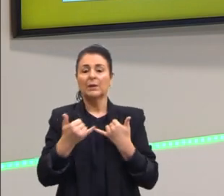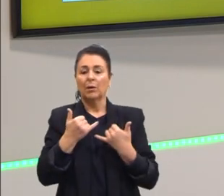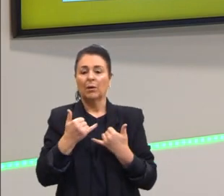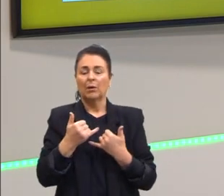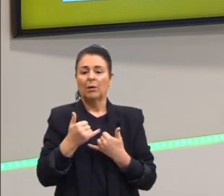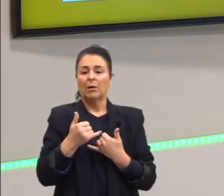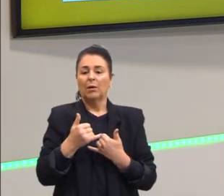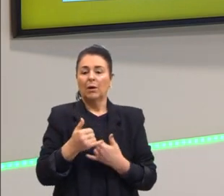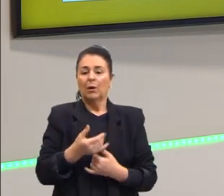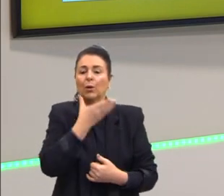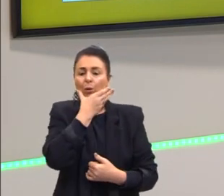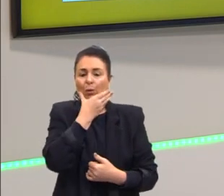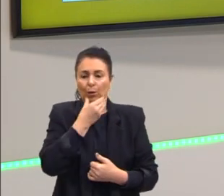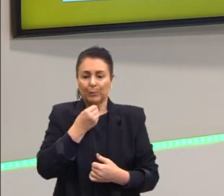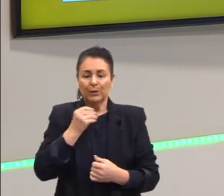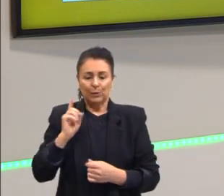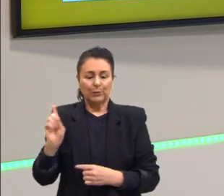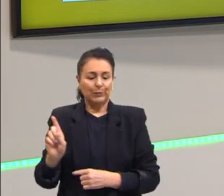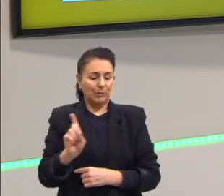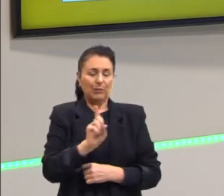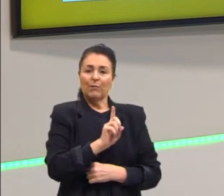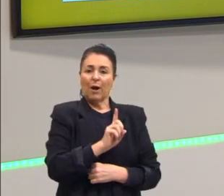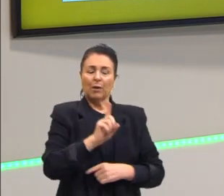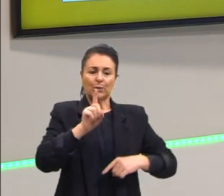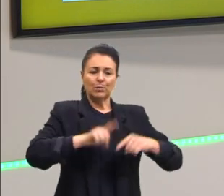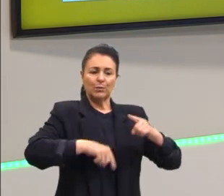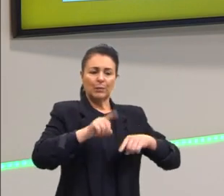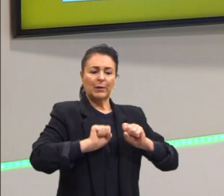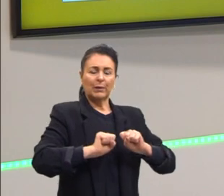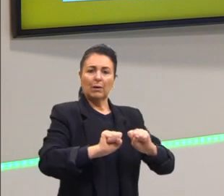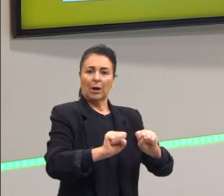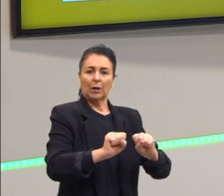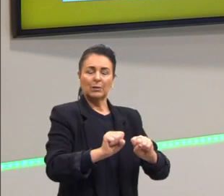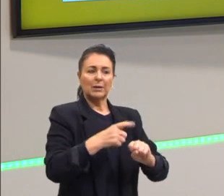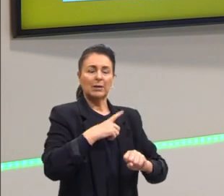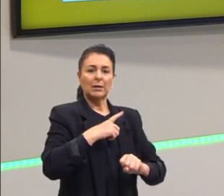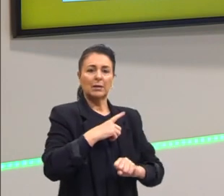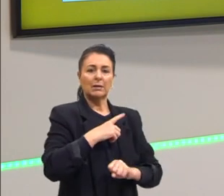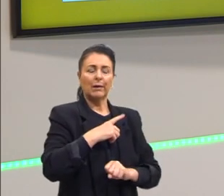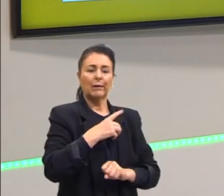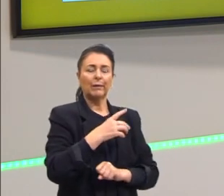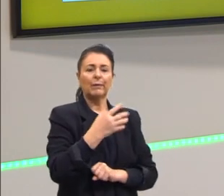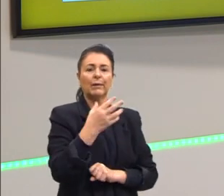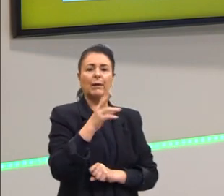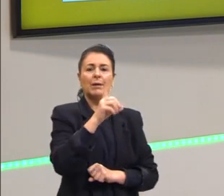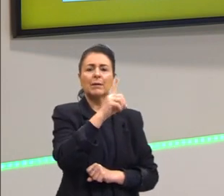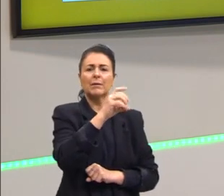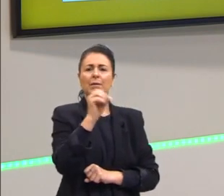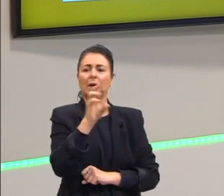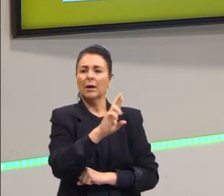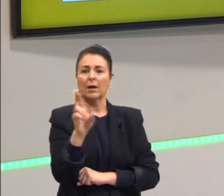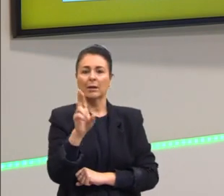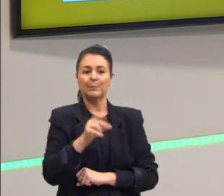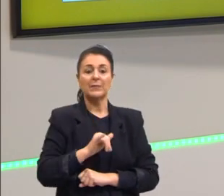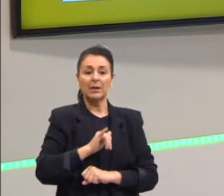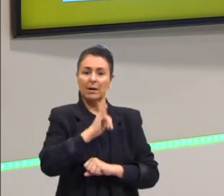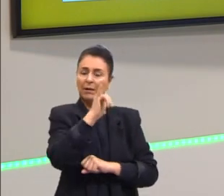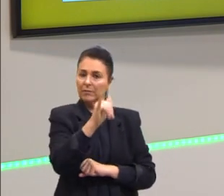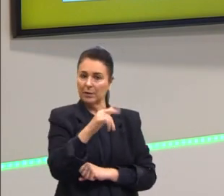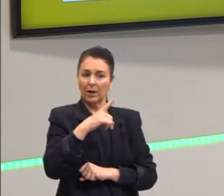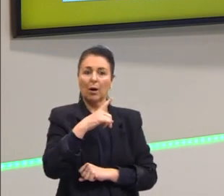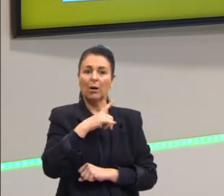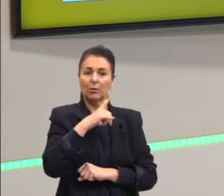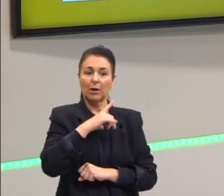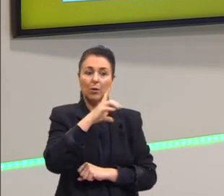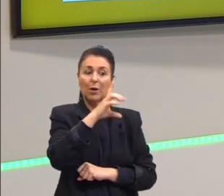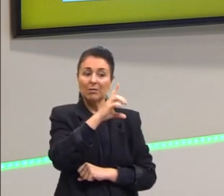o menino chega no mercado com uma nota de 100 reais e fala para o dono do mercado, olha, a mãe me deu esses 10 reais